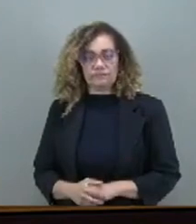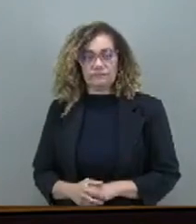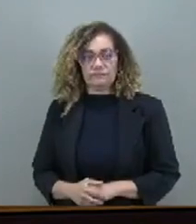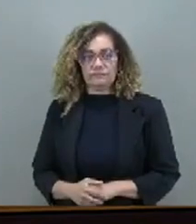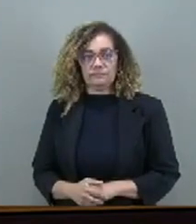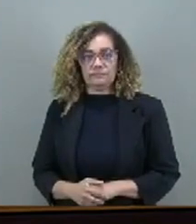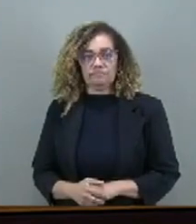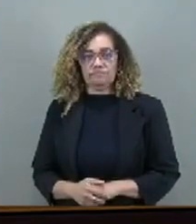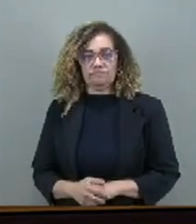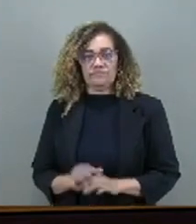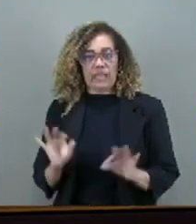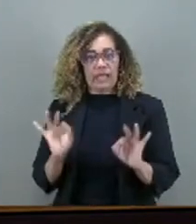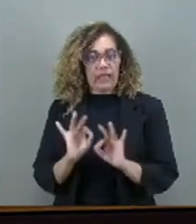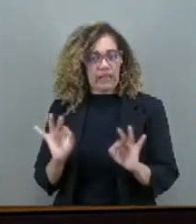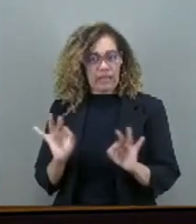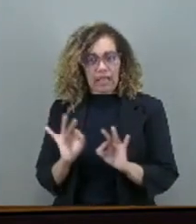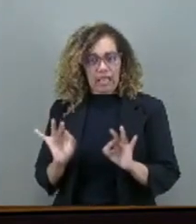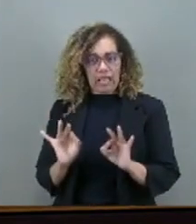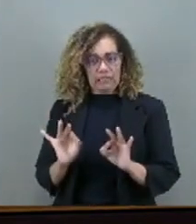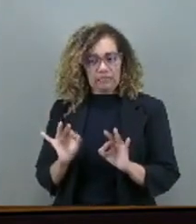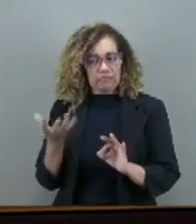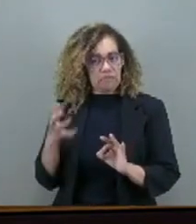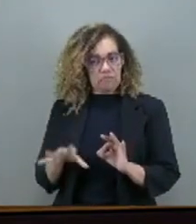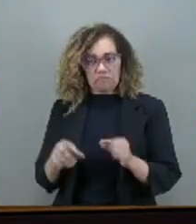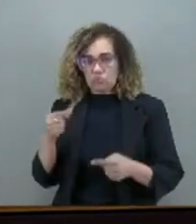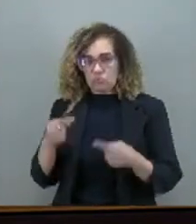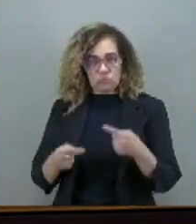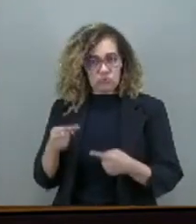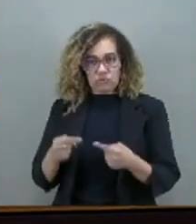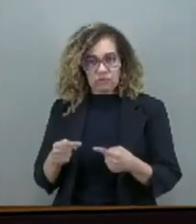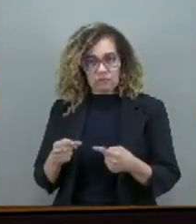não havendo quem queira discutir...